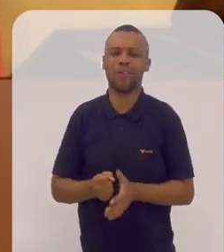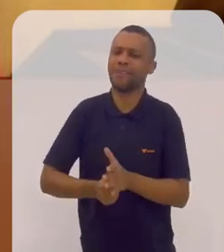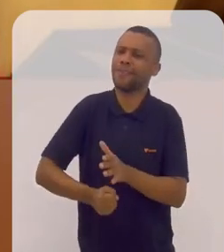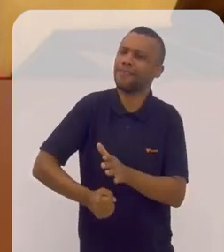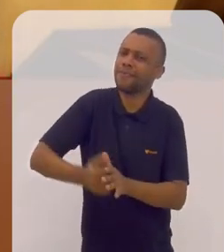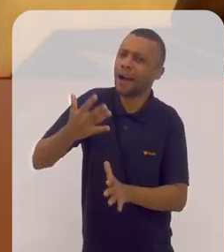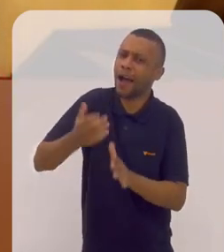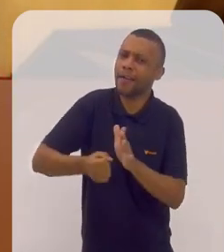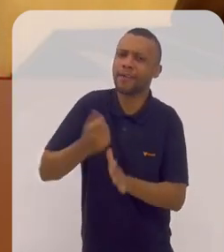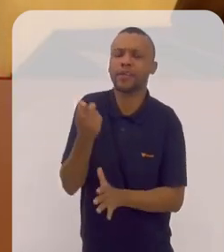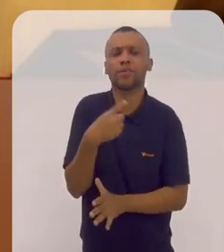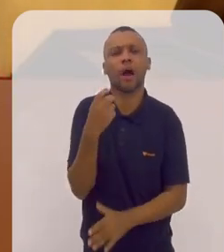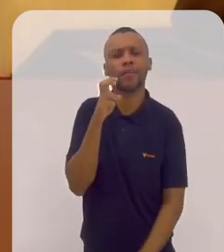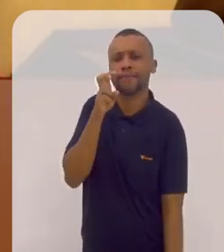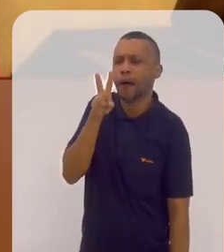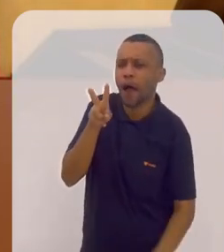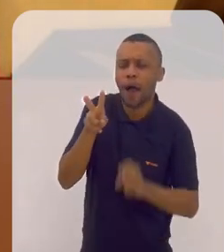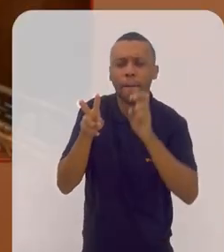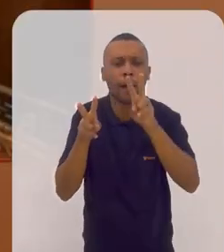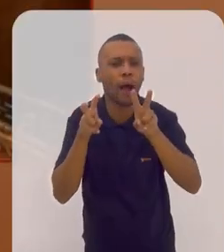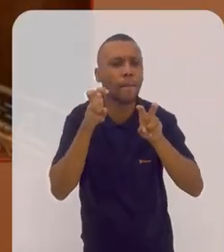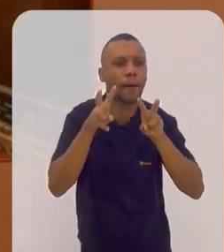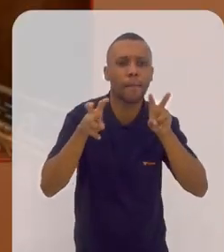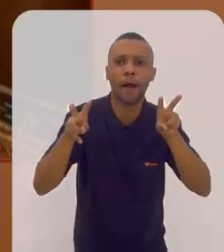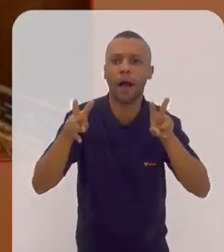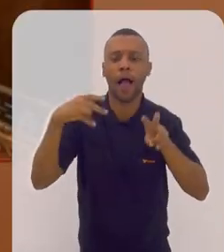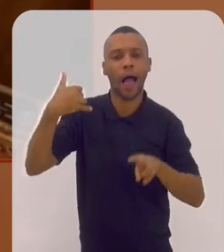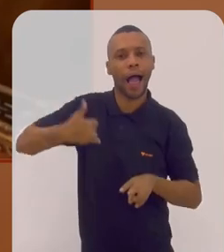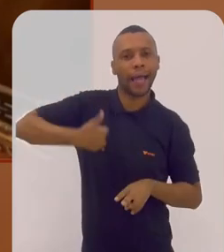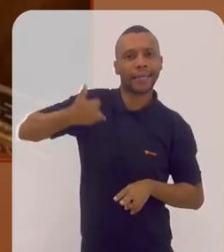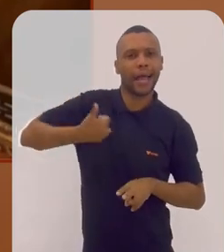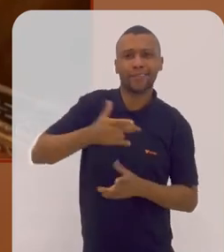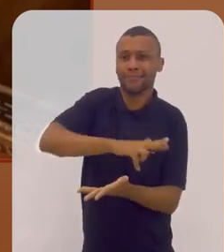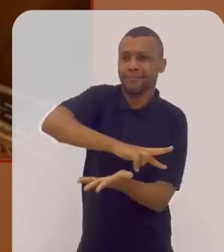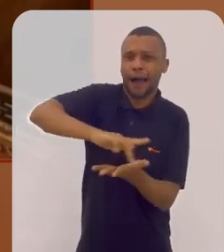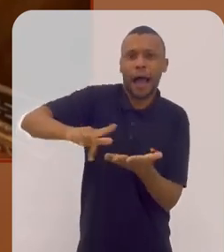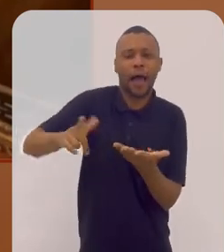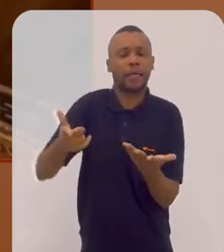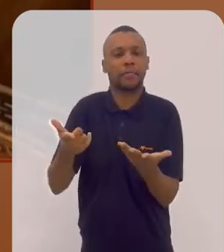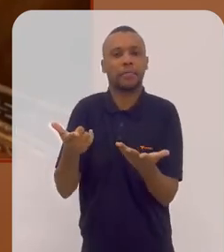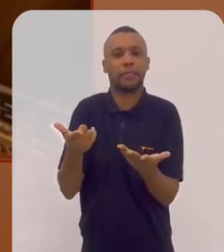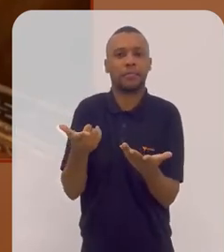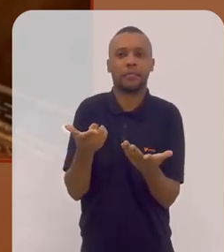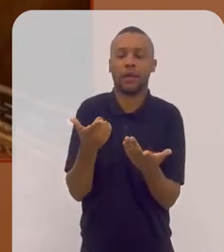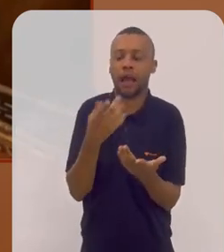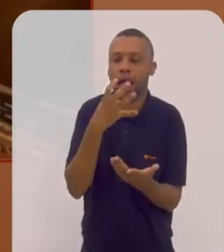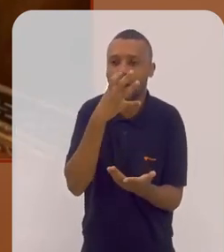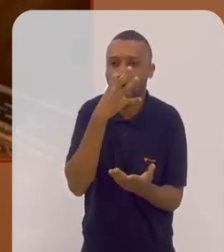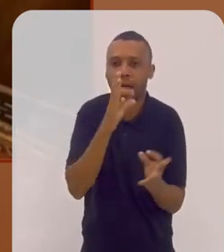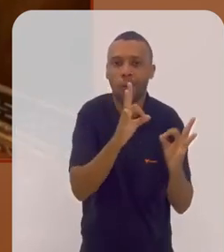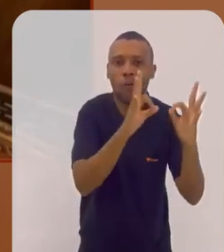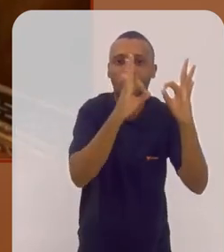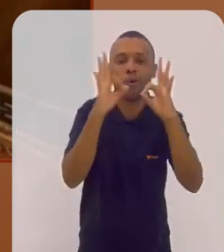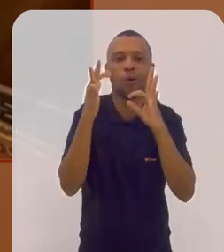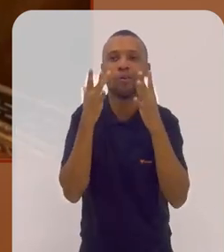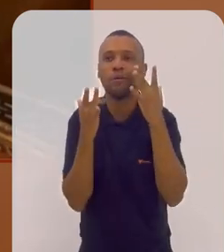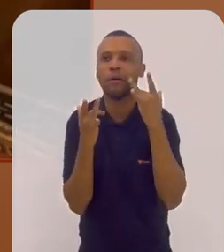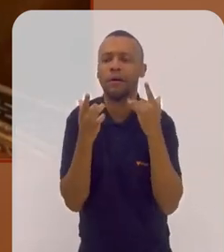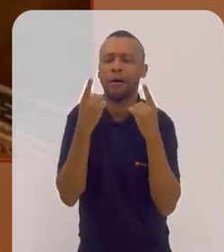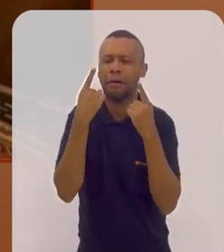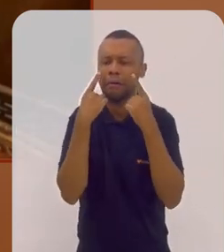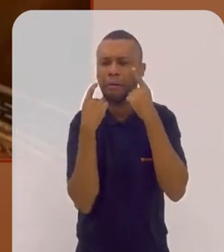quantas vezes vimos pessoas de todas as idades se emocionarem e chorarem com o espetáculo,